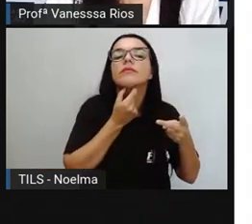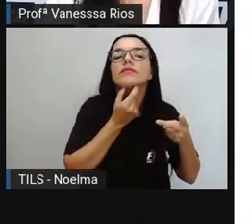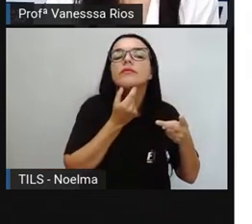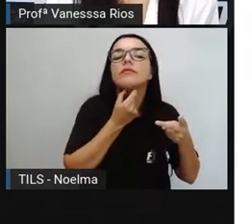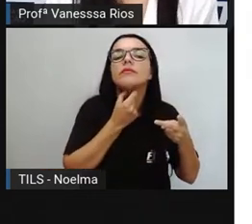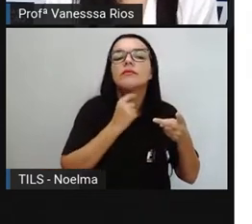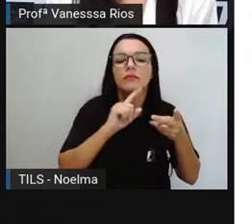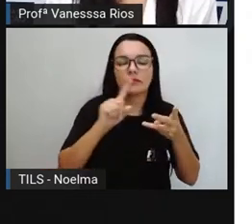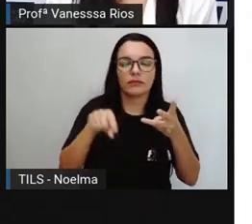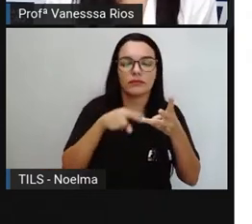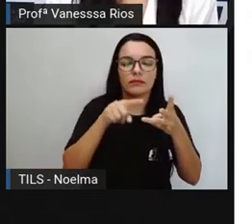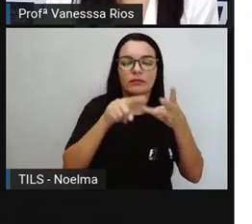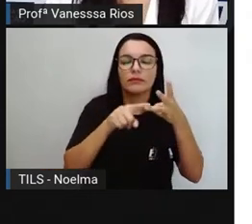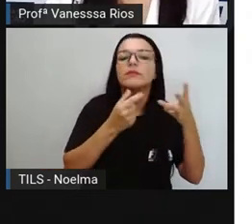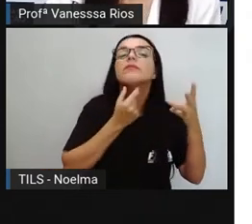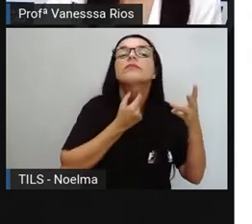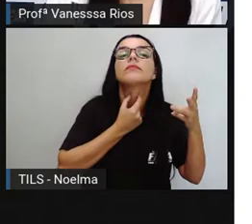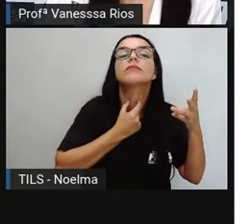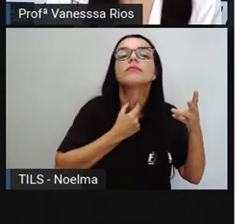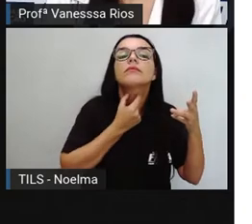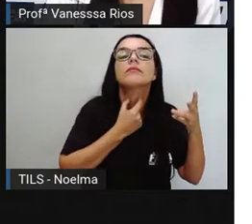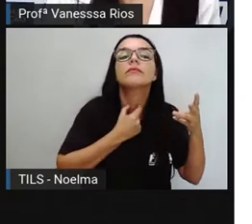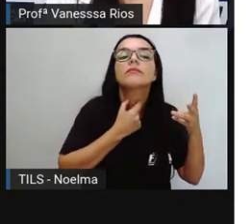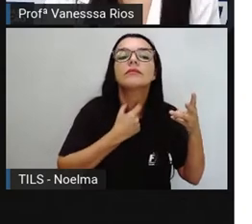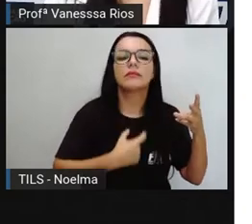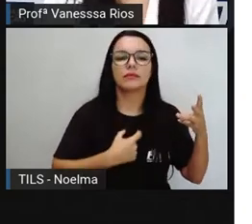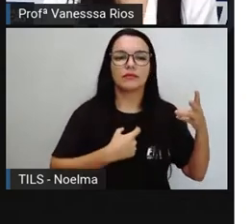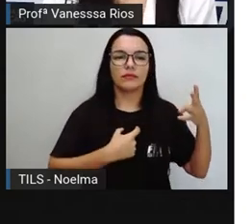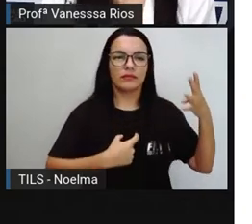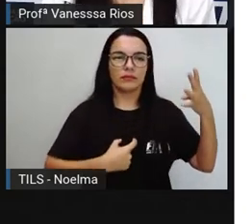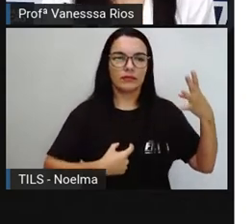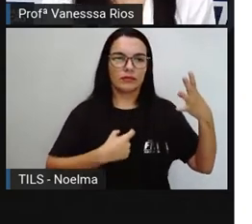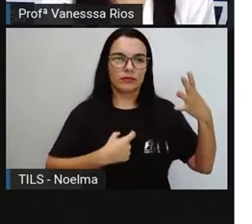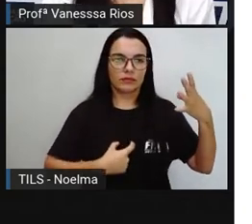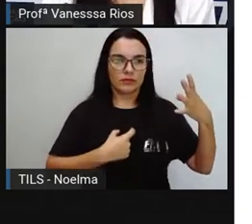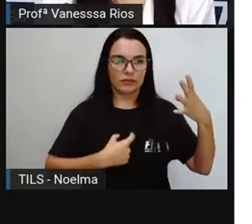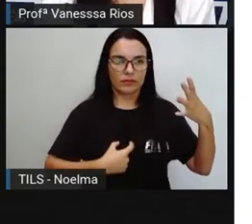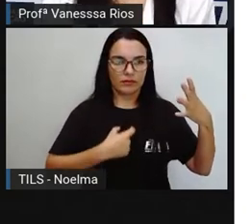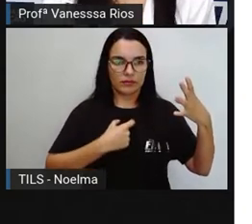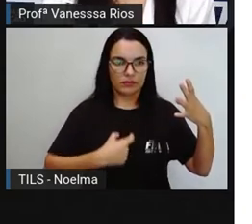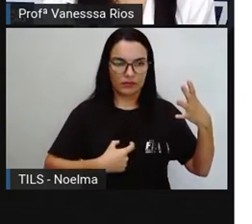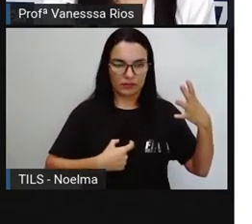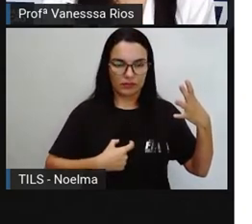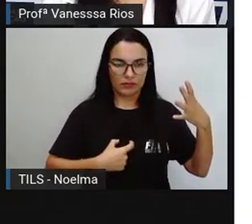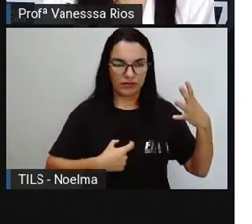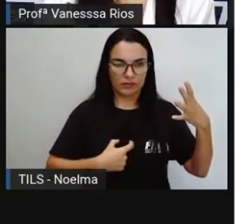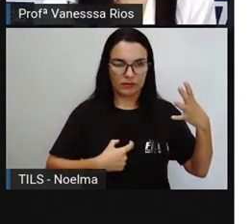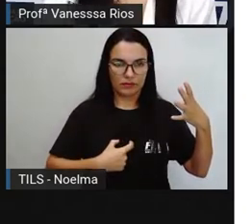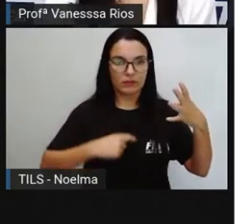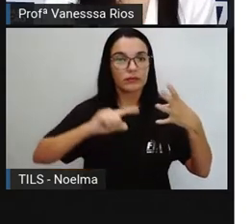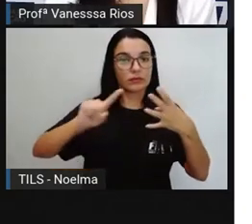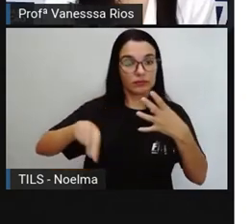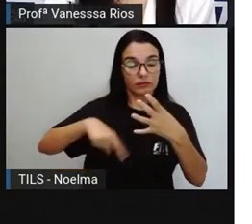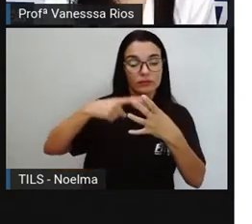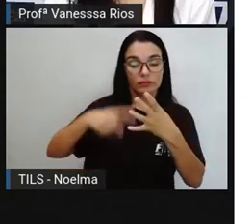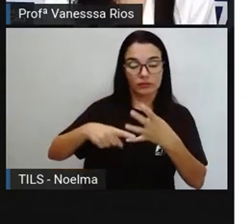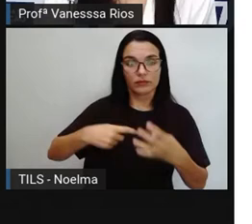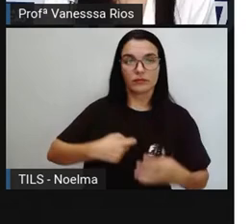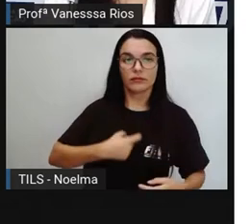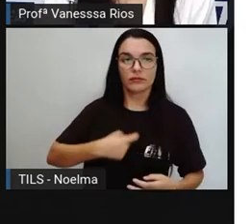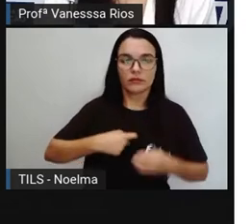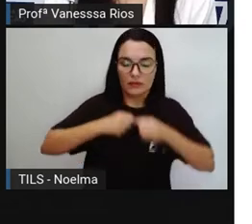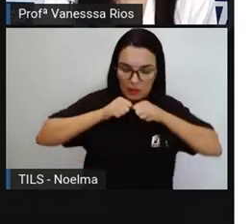posteriormente para a laringe e para a traqueia. A traqueia